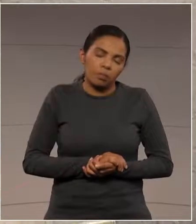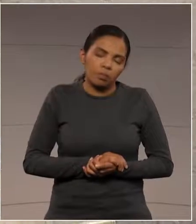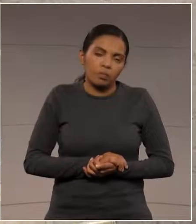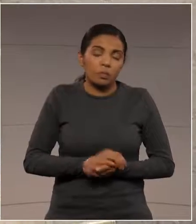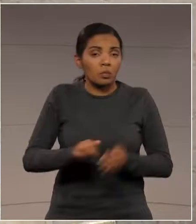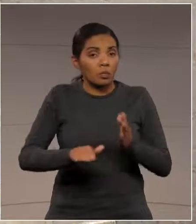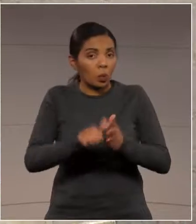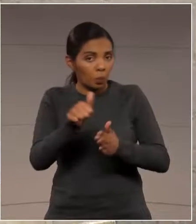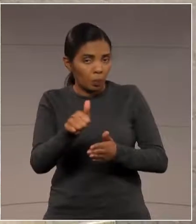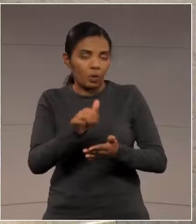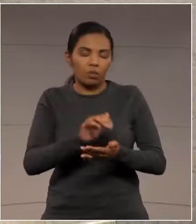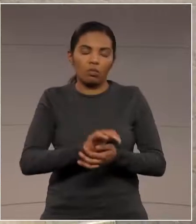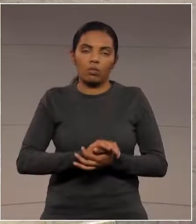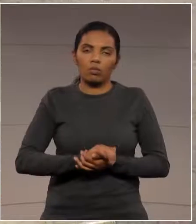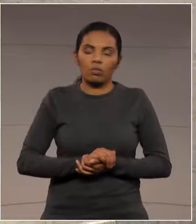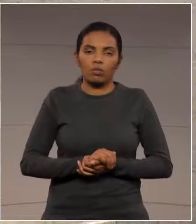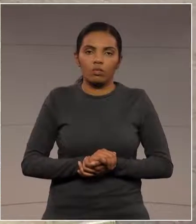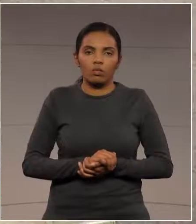Bem, primeiramente,